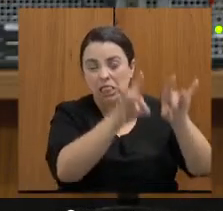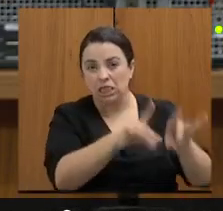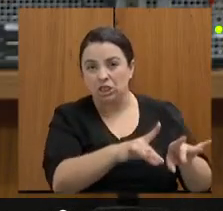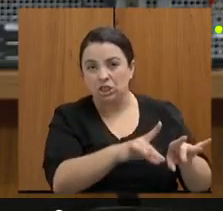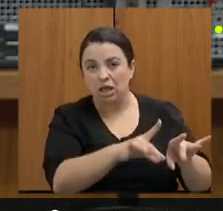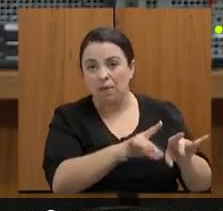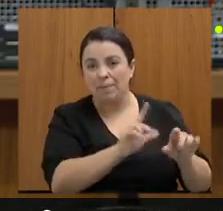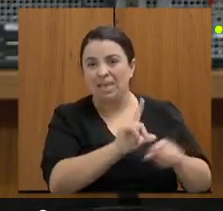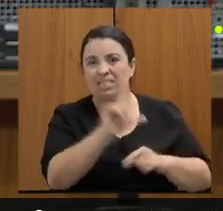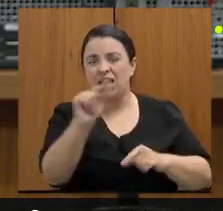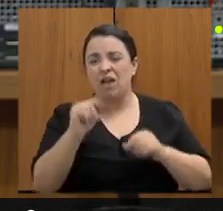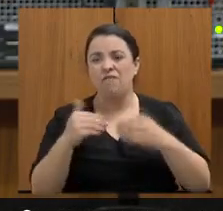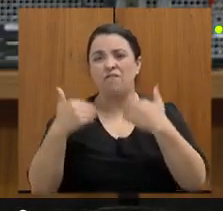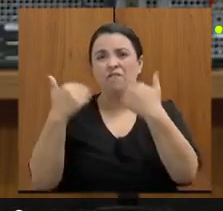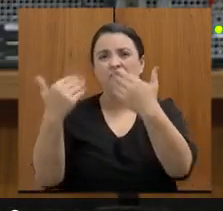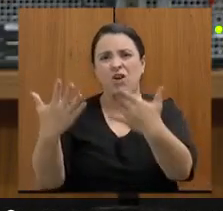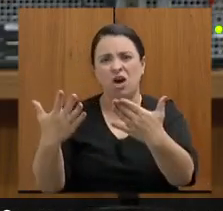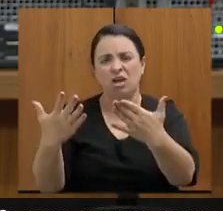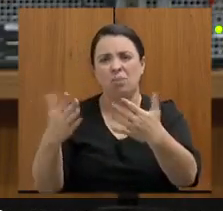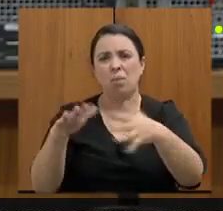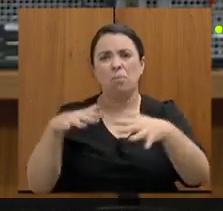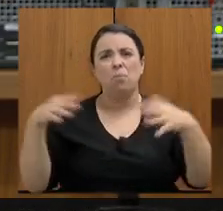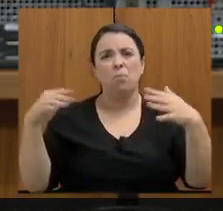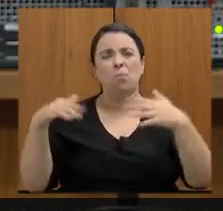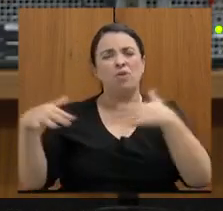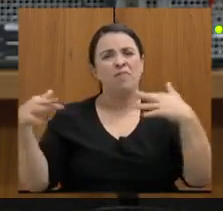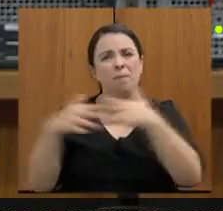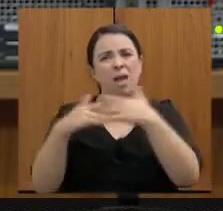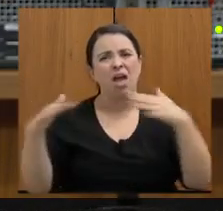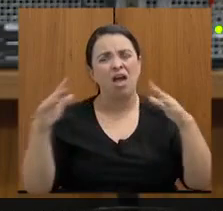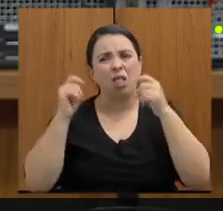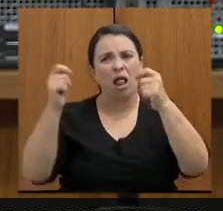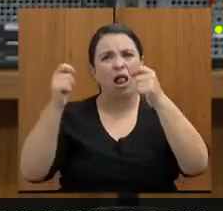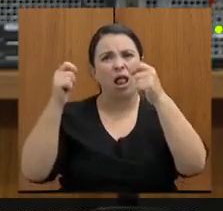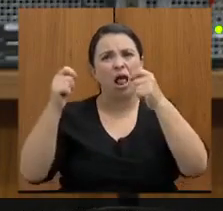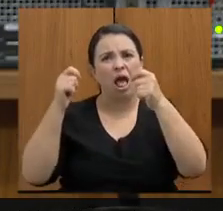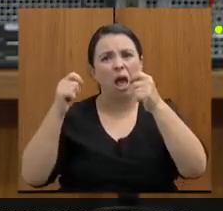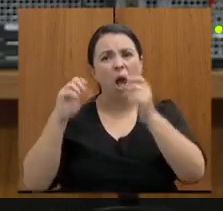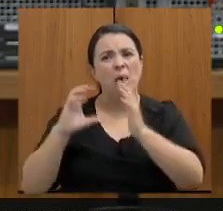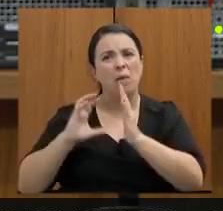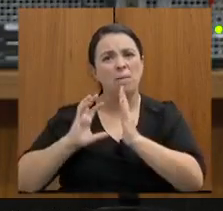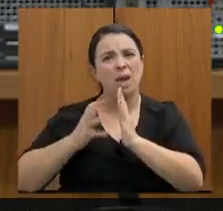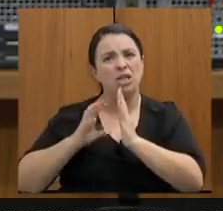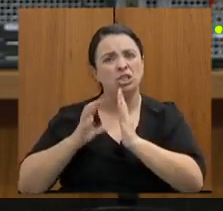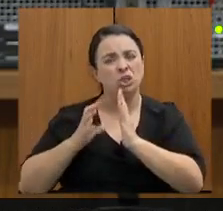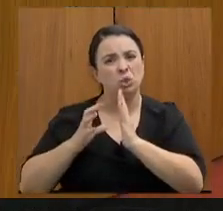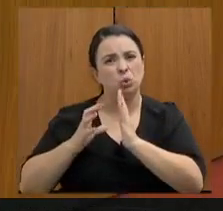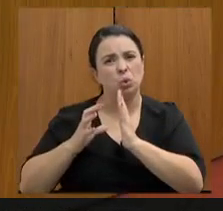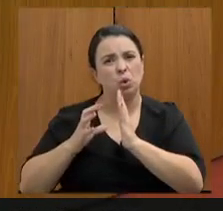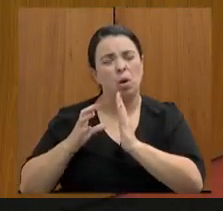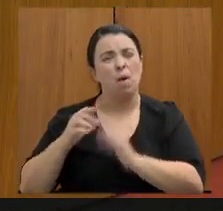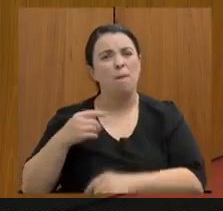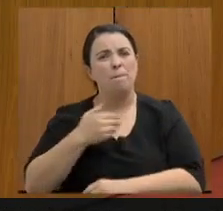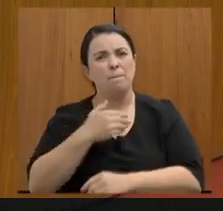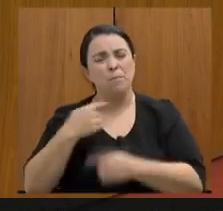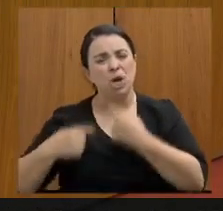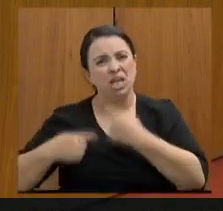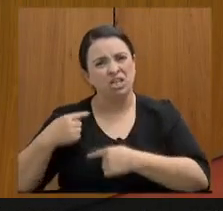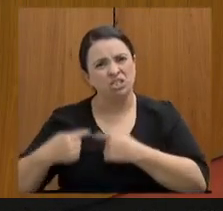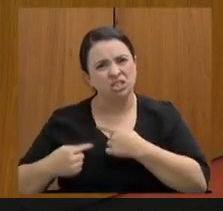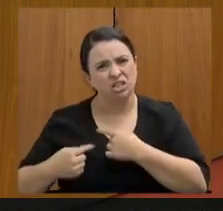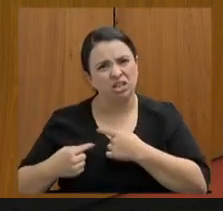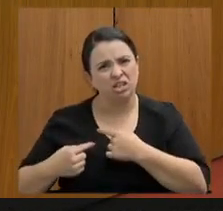partidário independente do que seja queria entender um pouco melhor aí como que a senhora está cuidando disso na sua secretaria